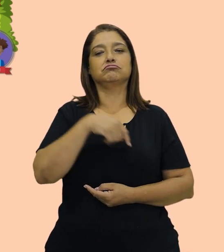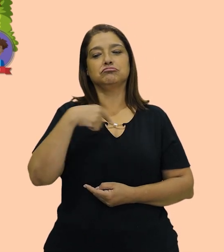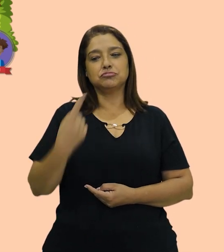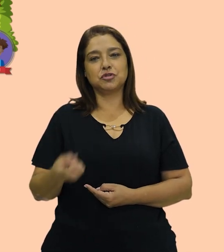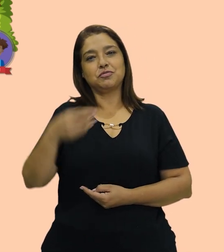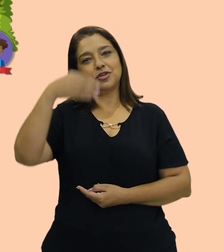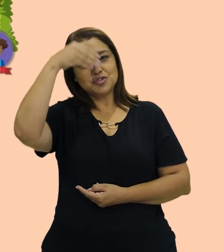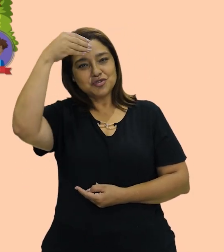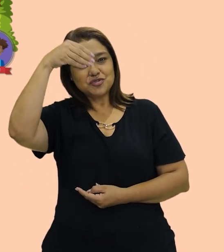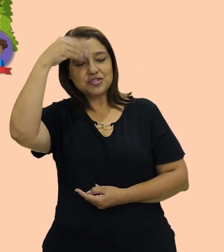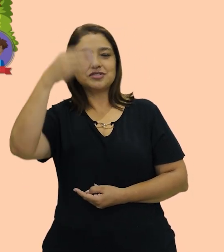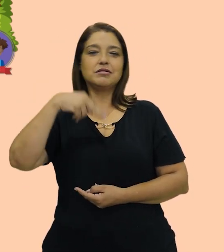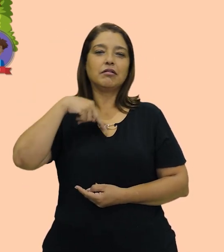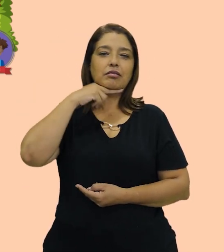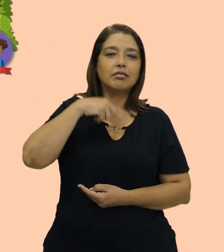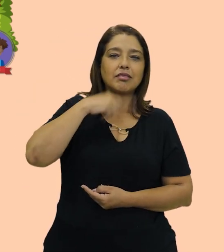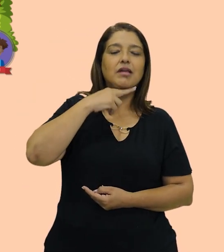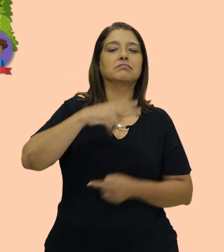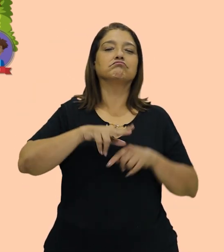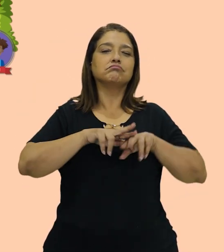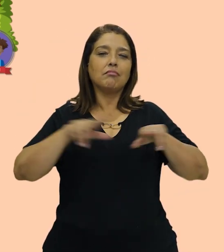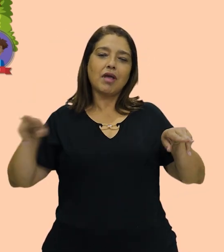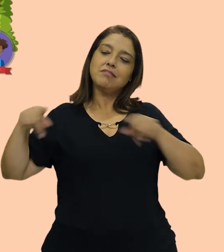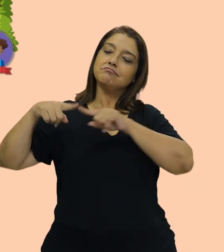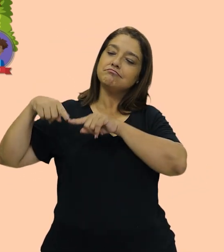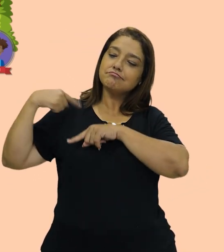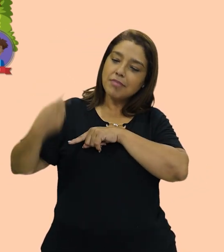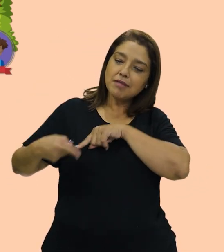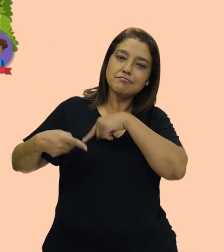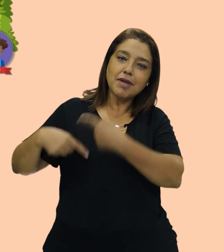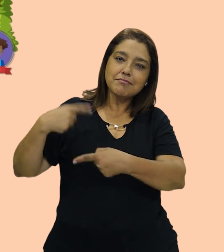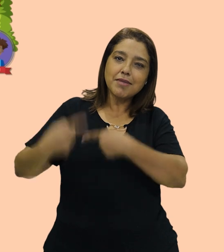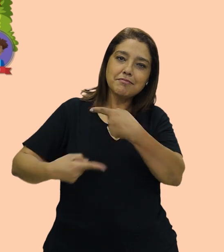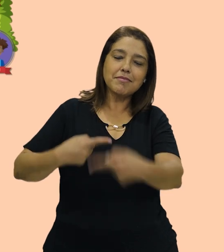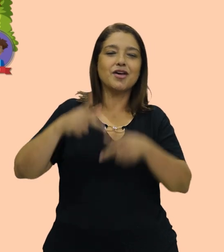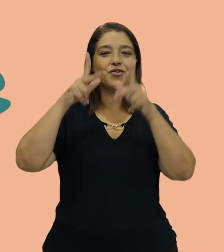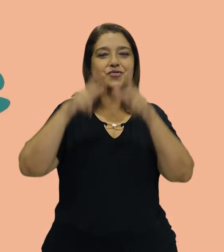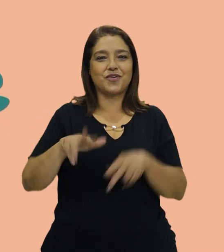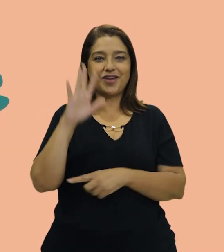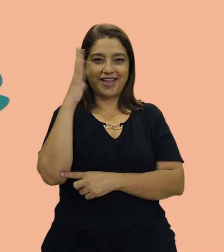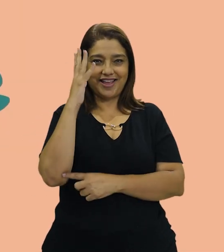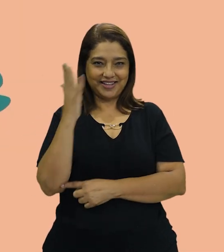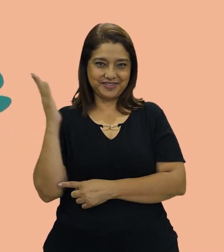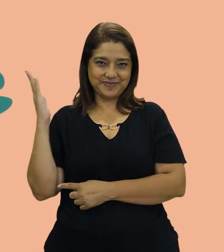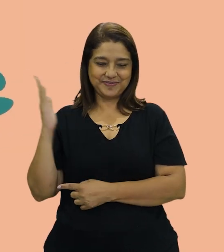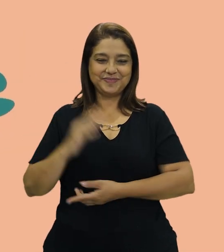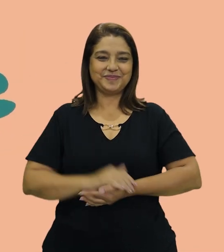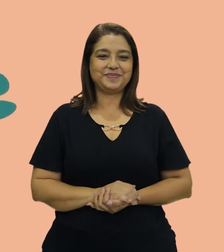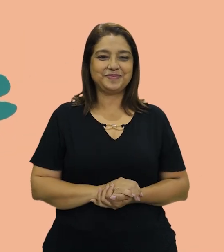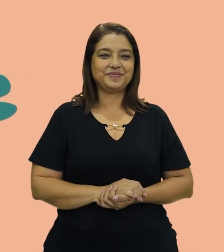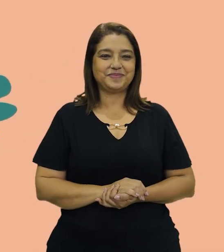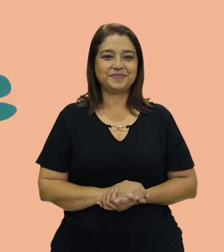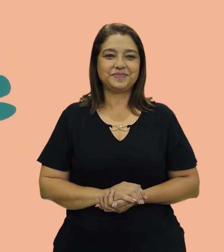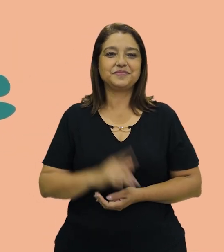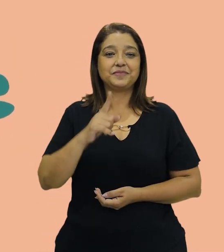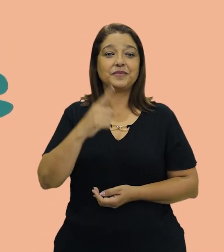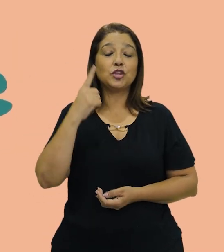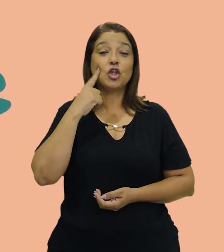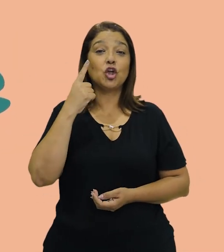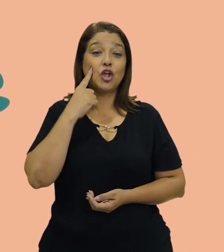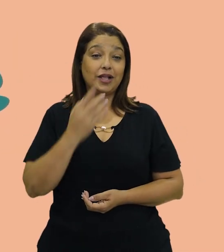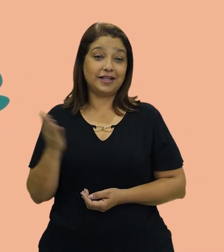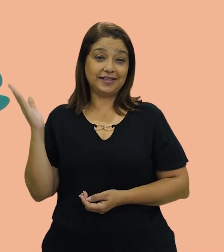filhos. Certo? E assim forma essa árvore. Então, ver o primeiro aí. O